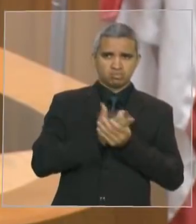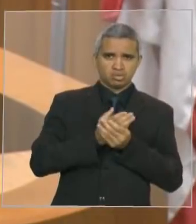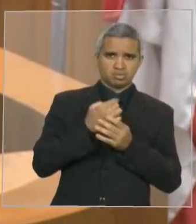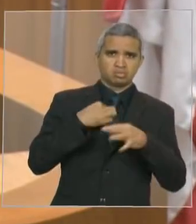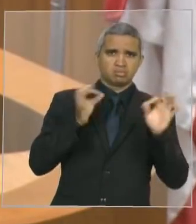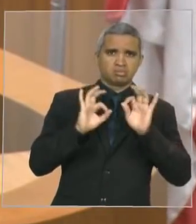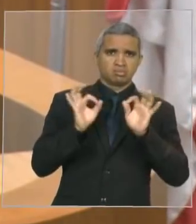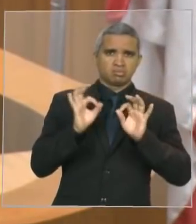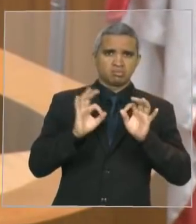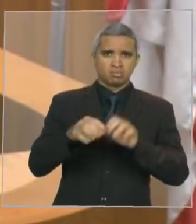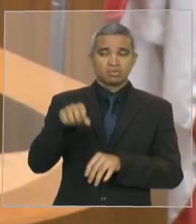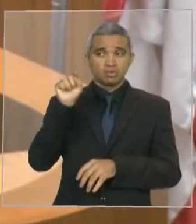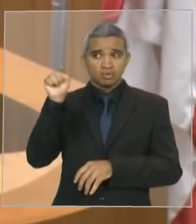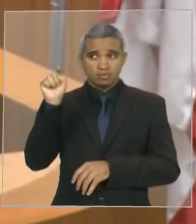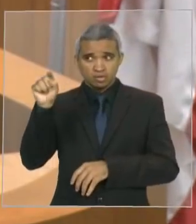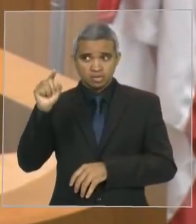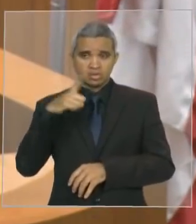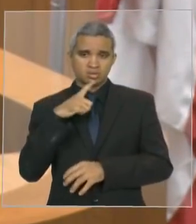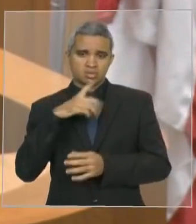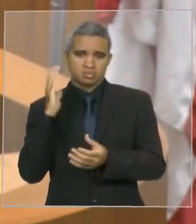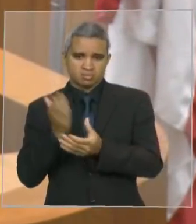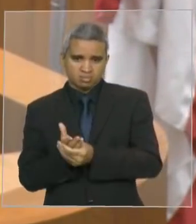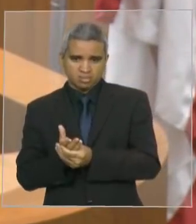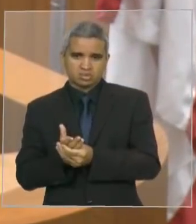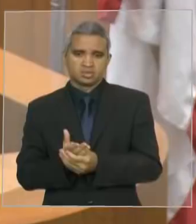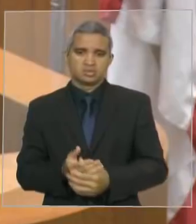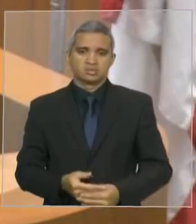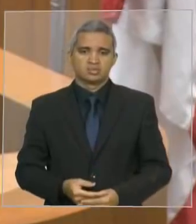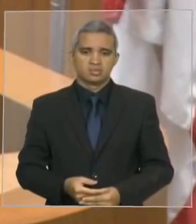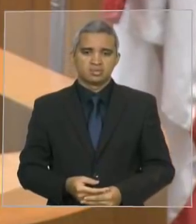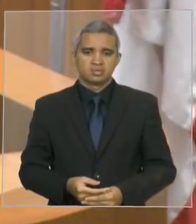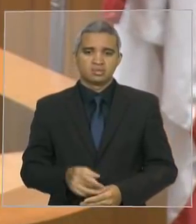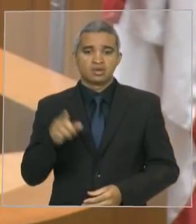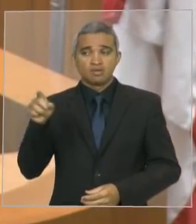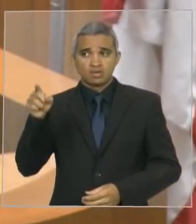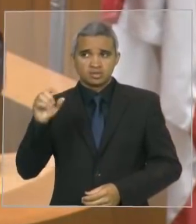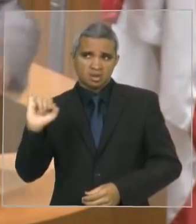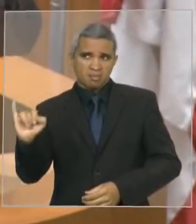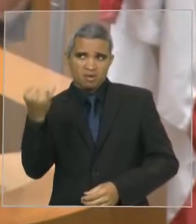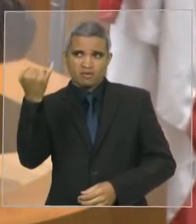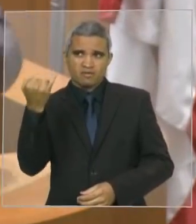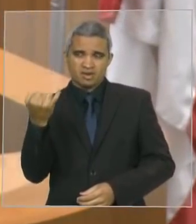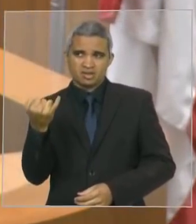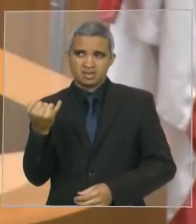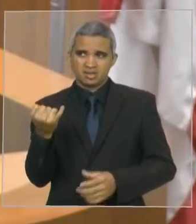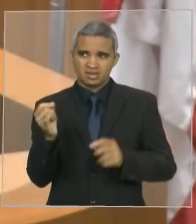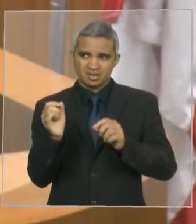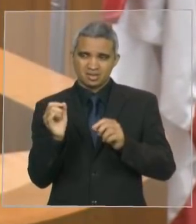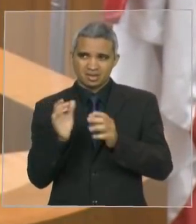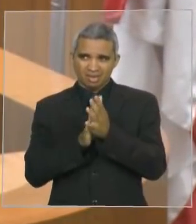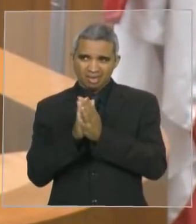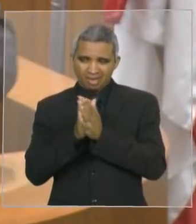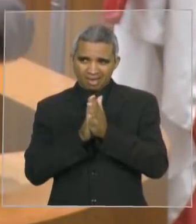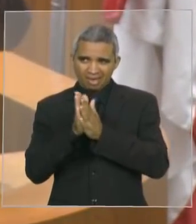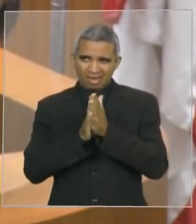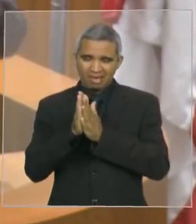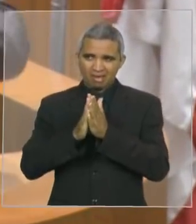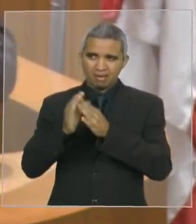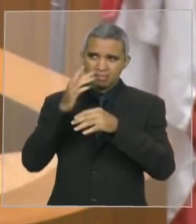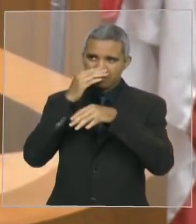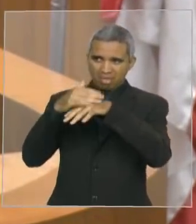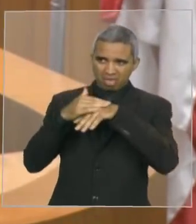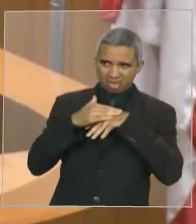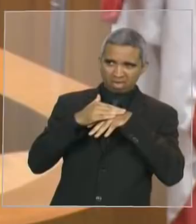Queria não fazer isso, queria não dizer isso, pré-candidato. Mas você se aproveita da carniça dos outros para estar